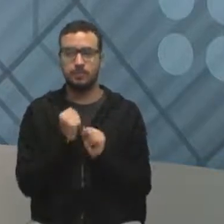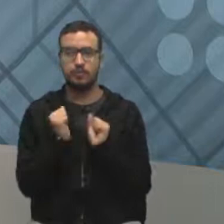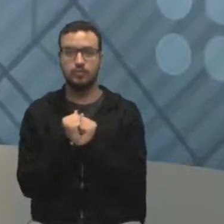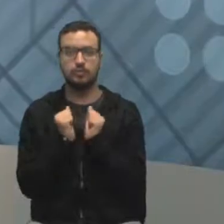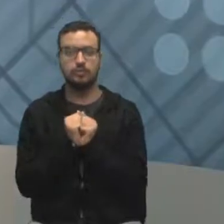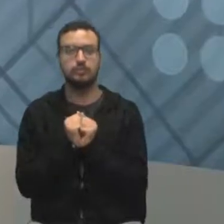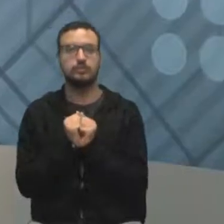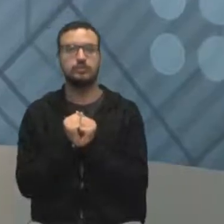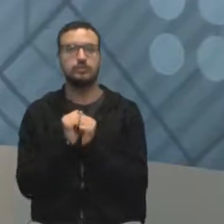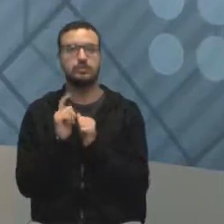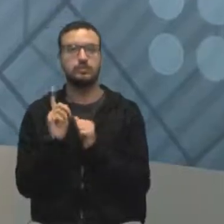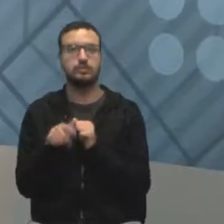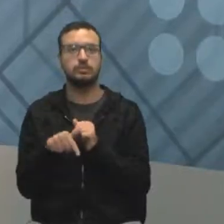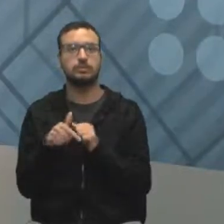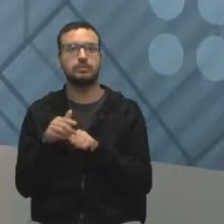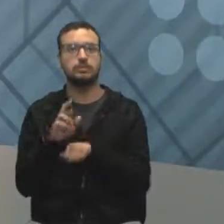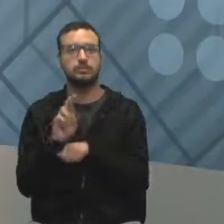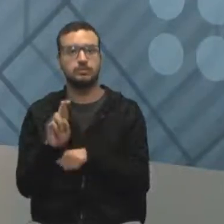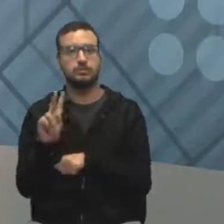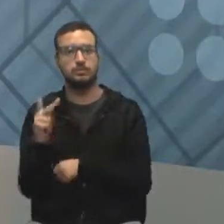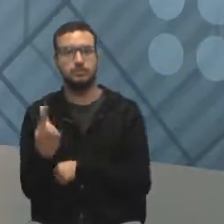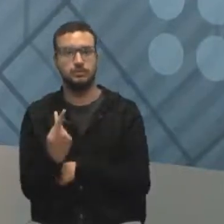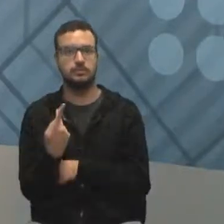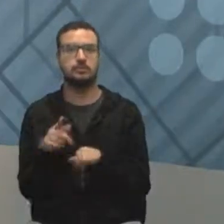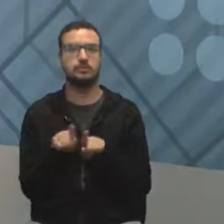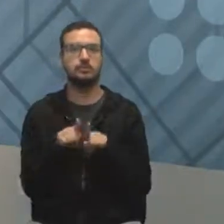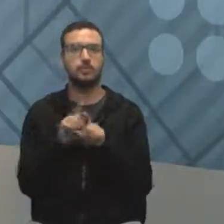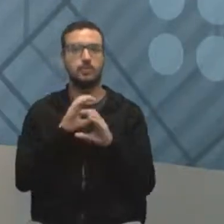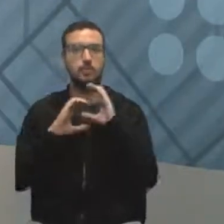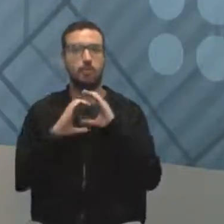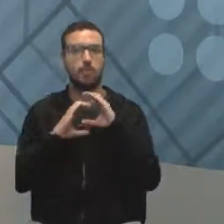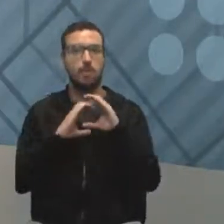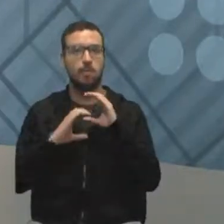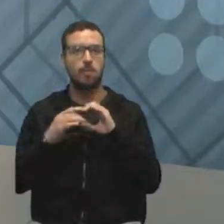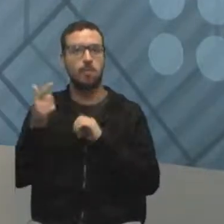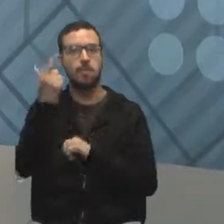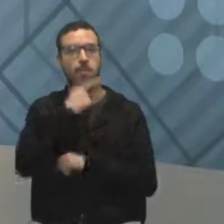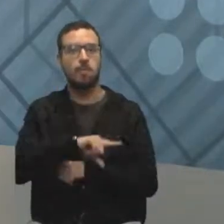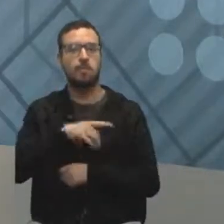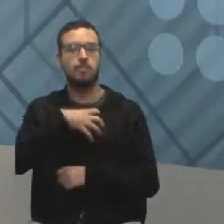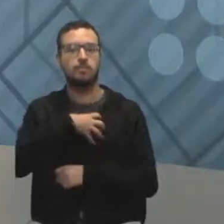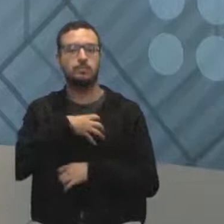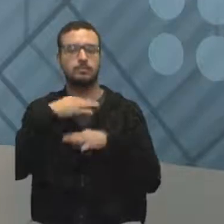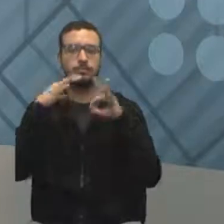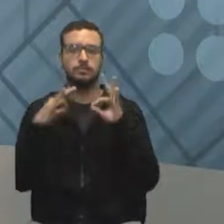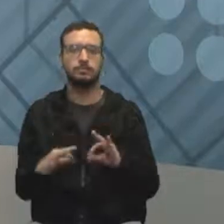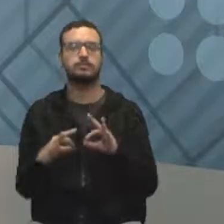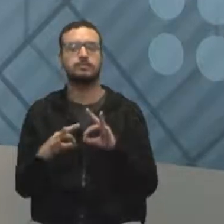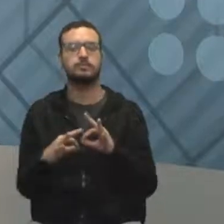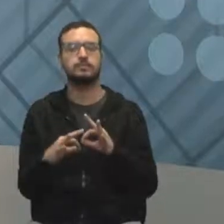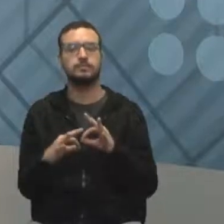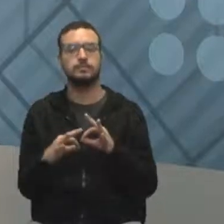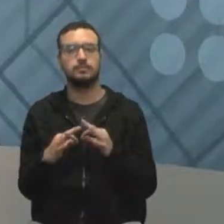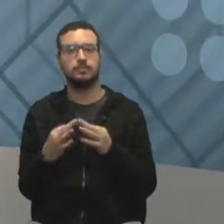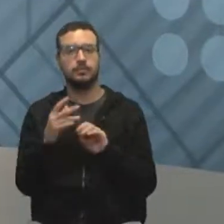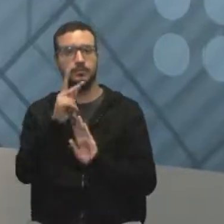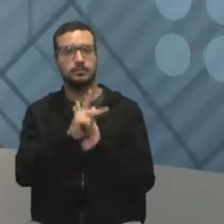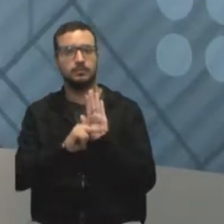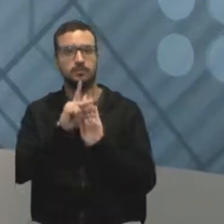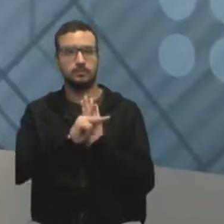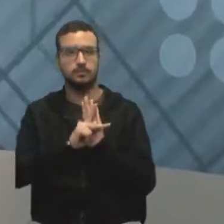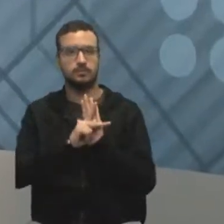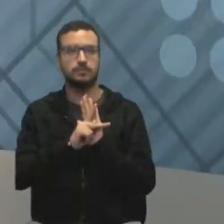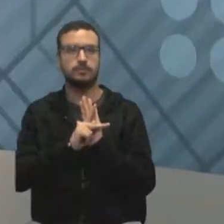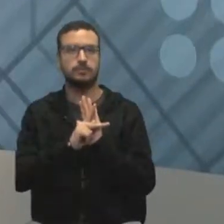às práticas de recursos humanos e de comunicação, que então dão pra gente um formato geral, a cara geral de um projeto.